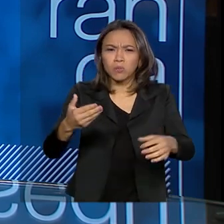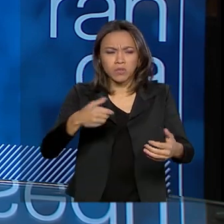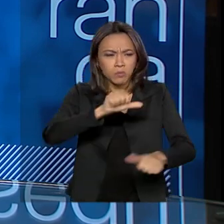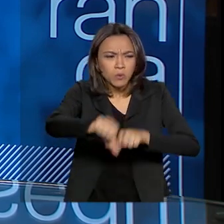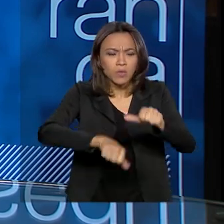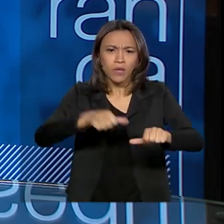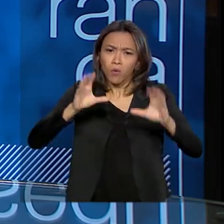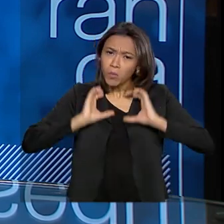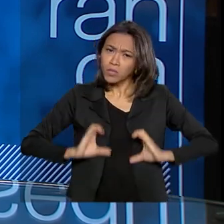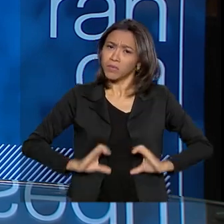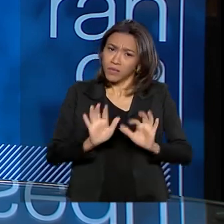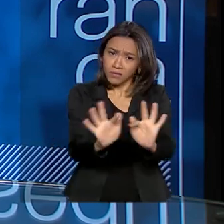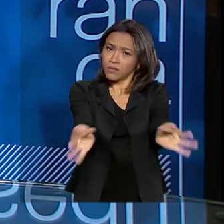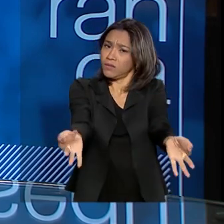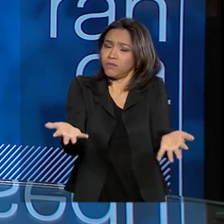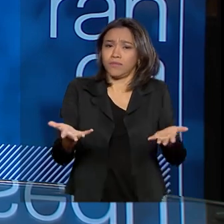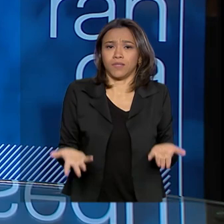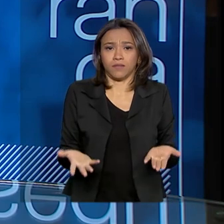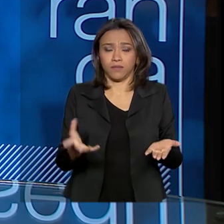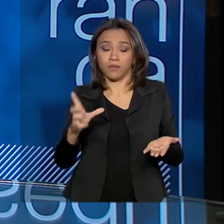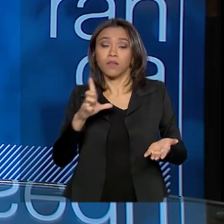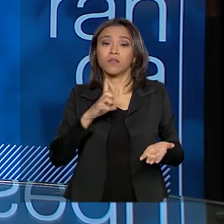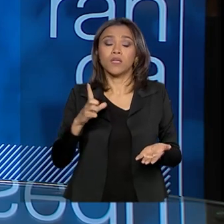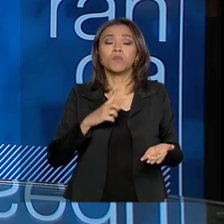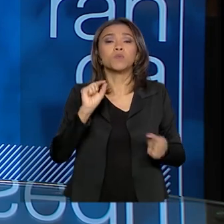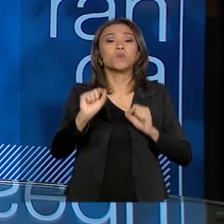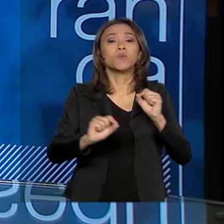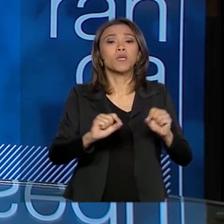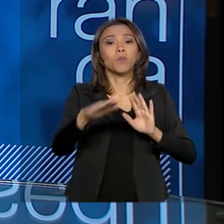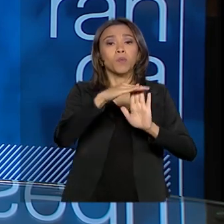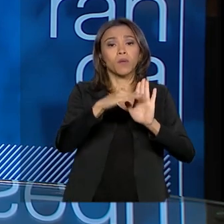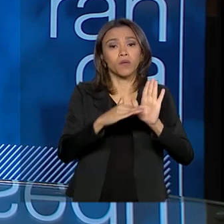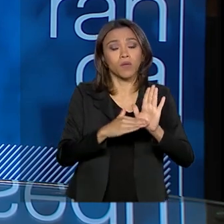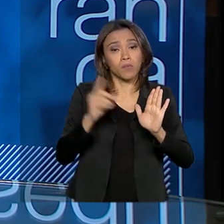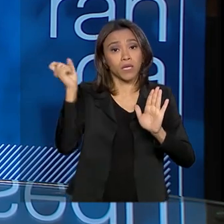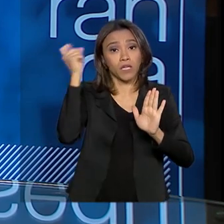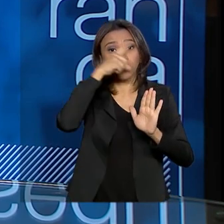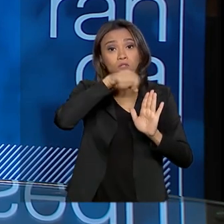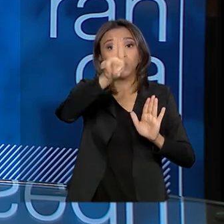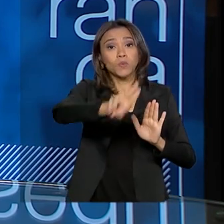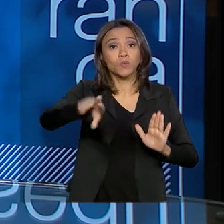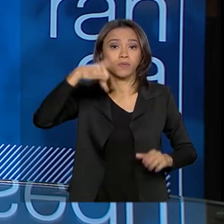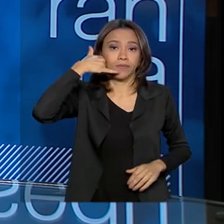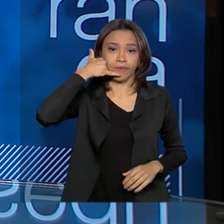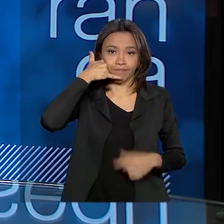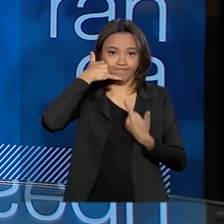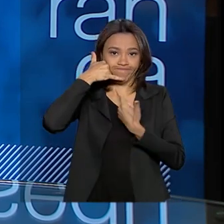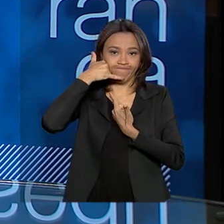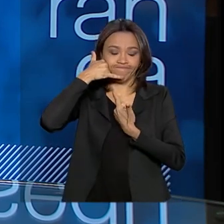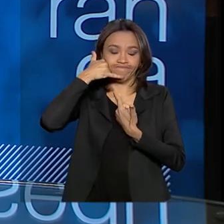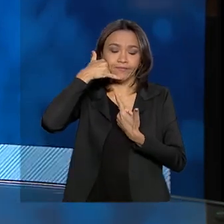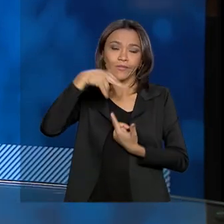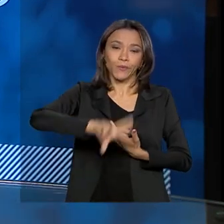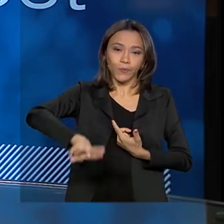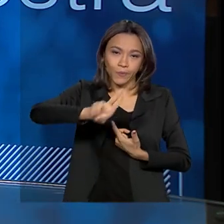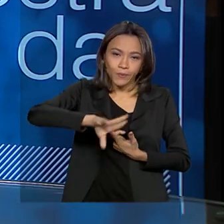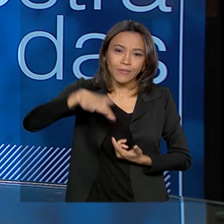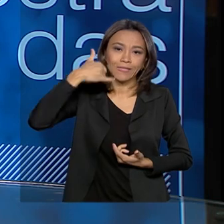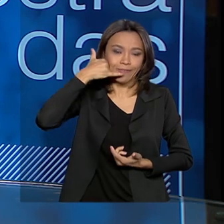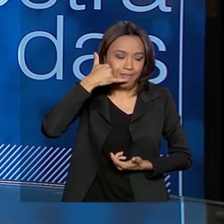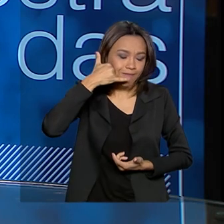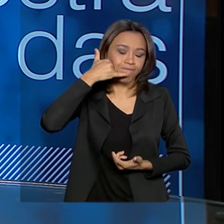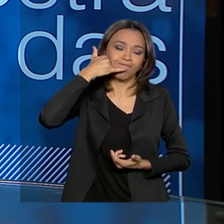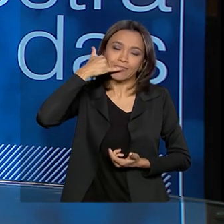Hábitos simples. Nós temos hoje um problema muito complexo, que é o uso do celular. O uso do celular tem sido